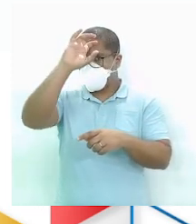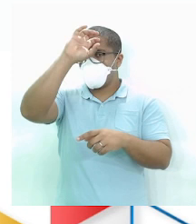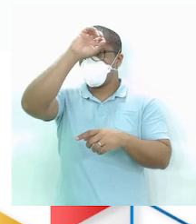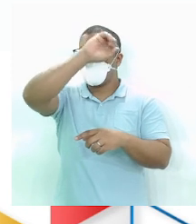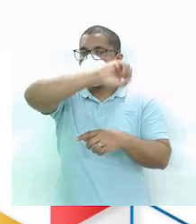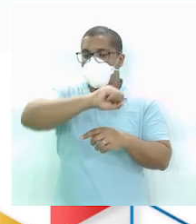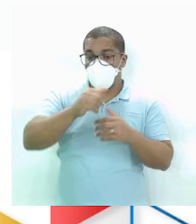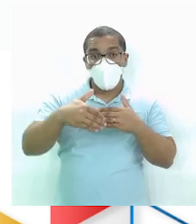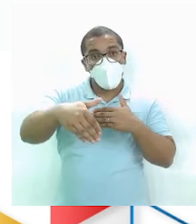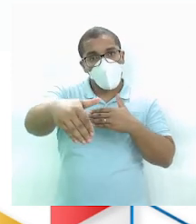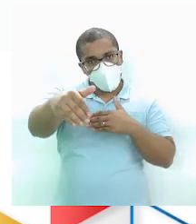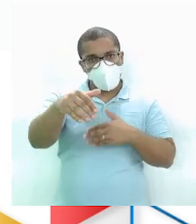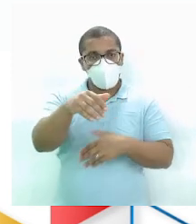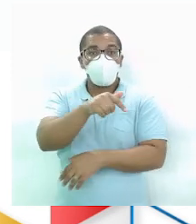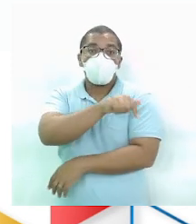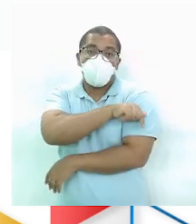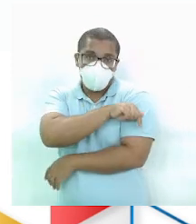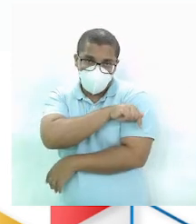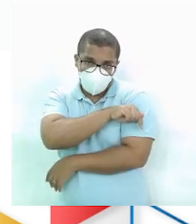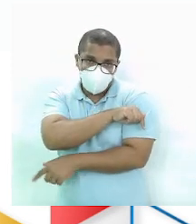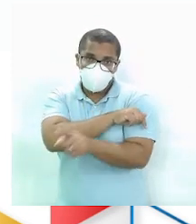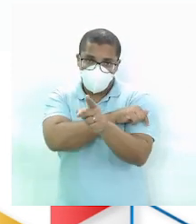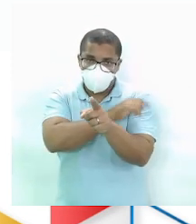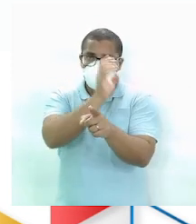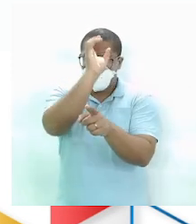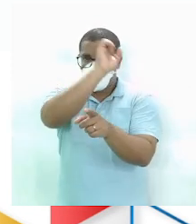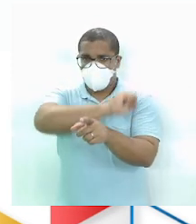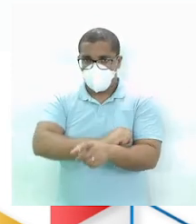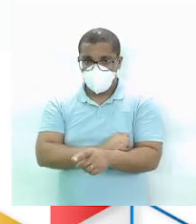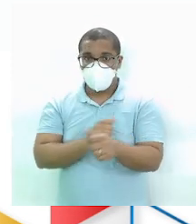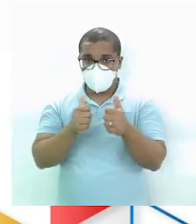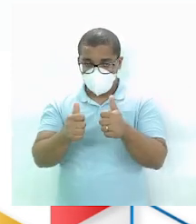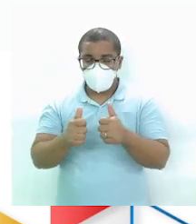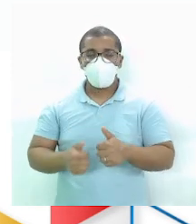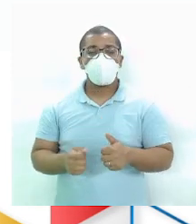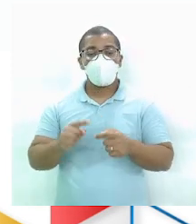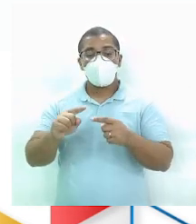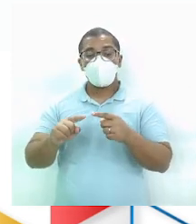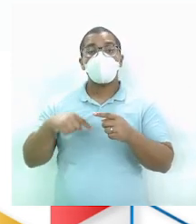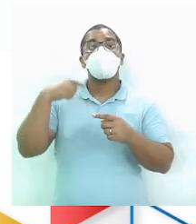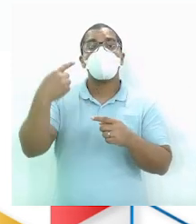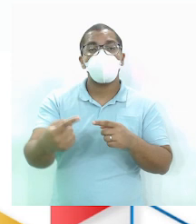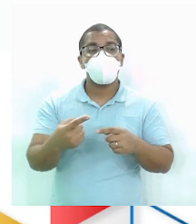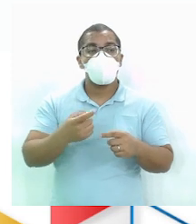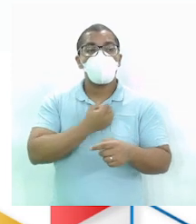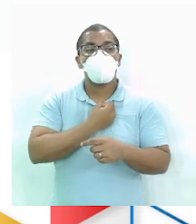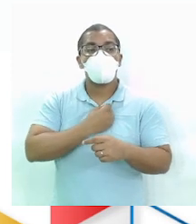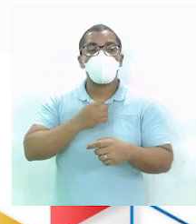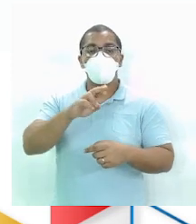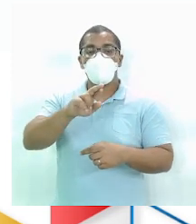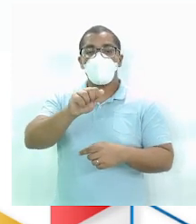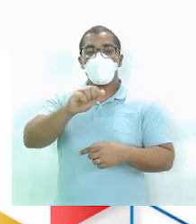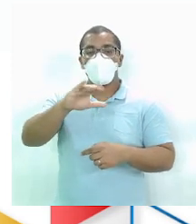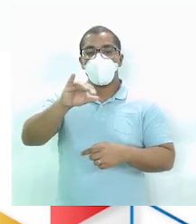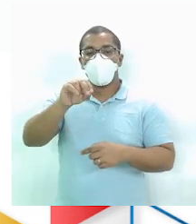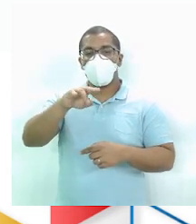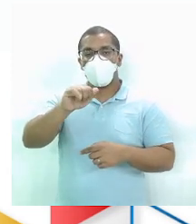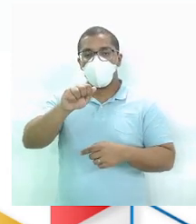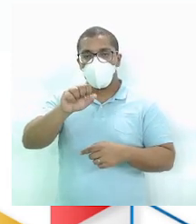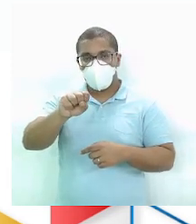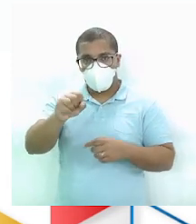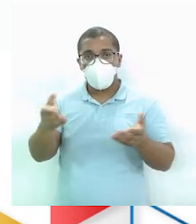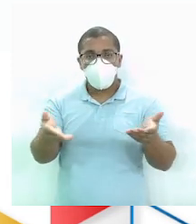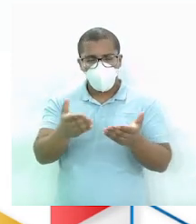Lá no sétimo ano Ok? Depois Vem os números Racionais Que você aprende Agora